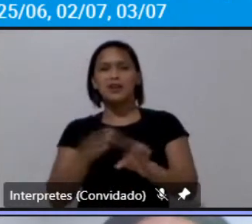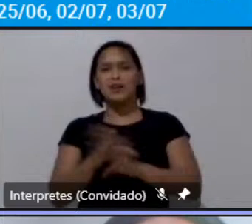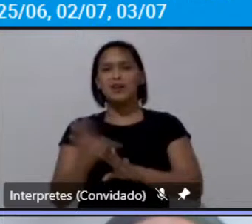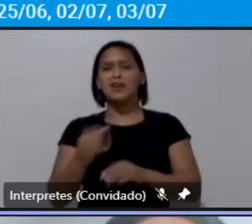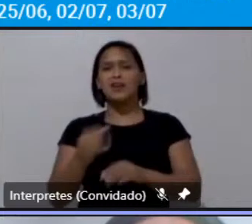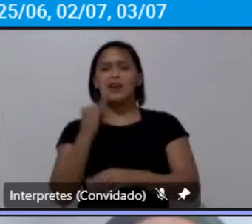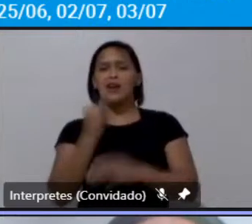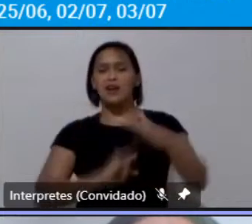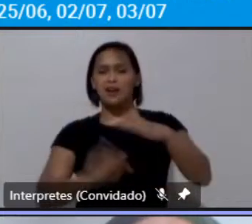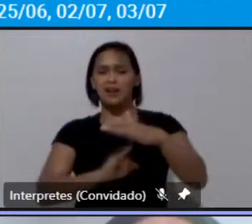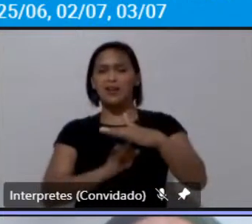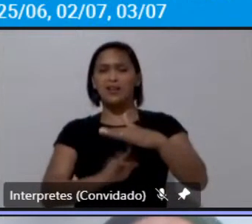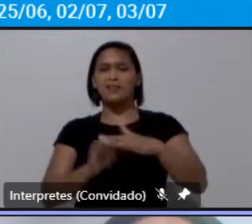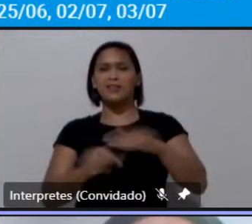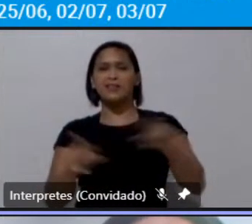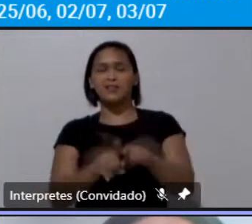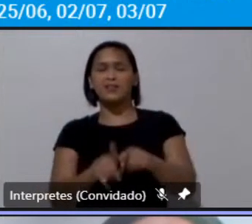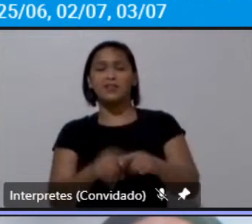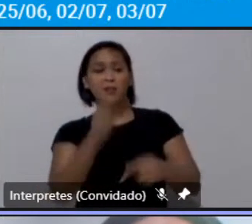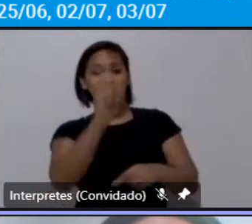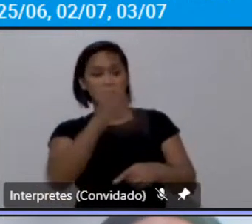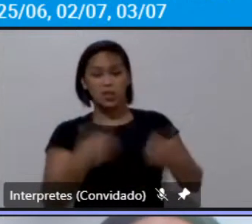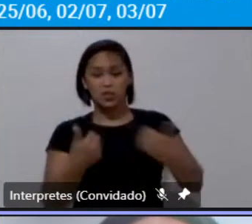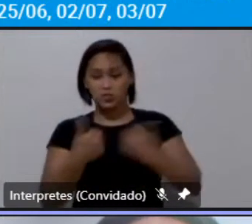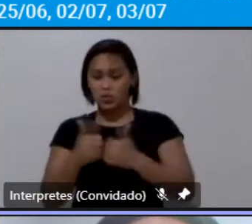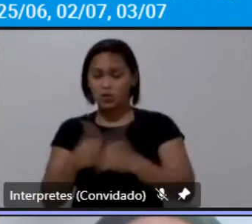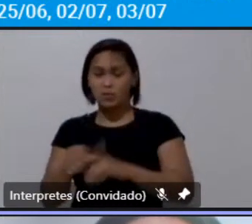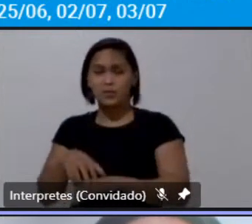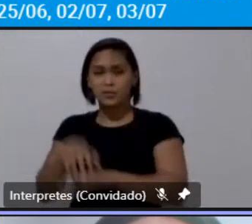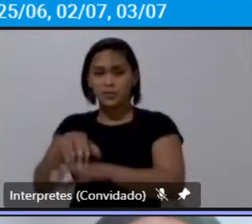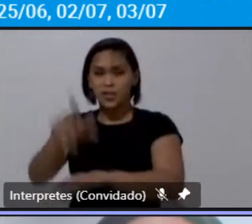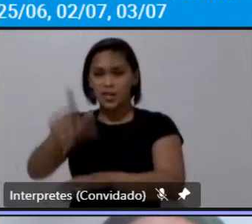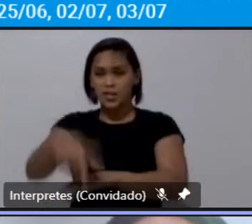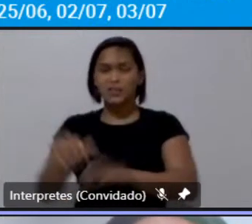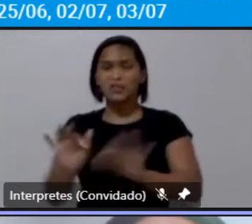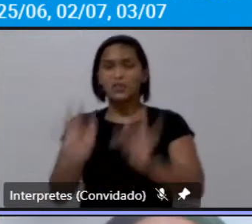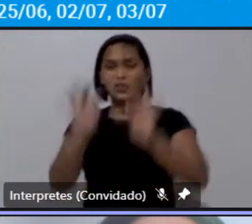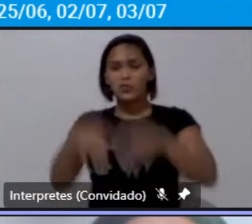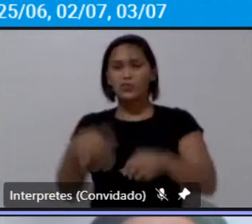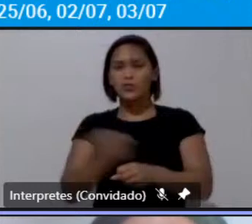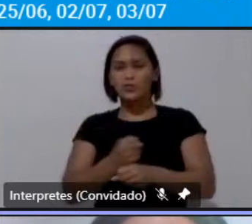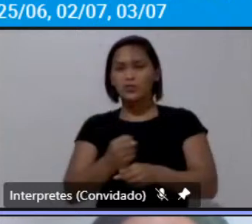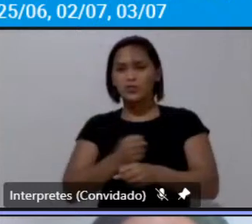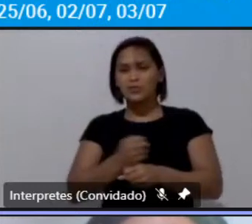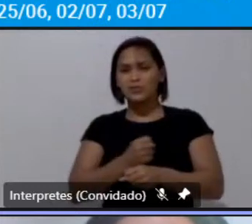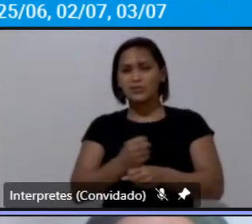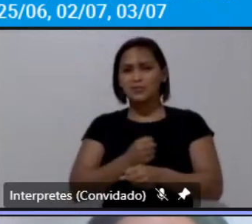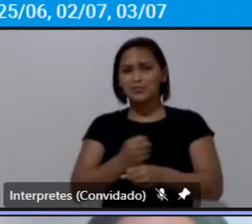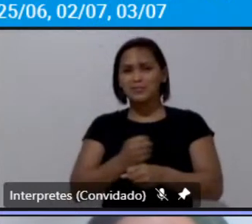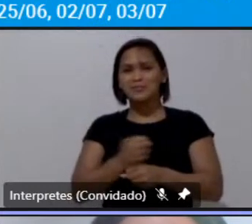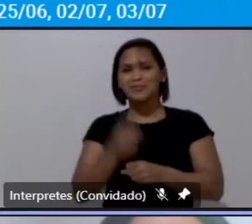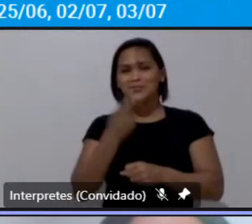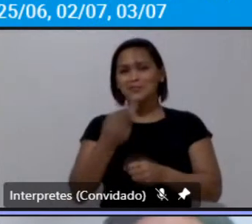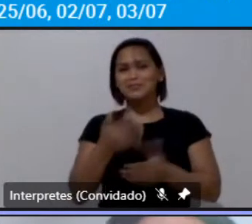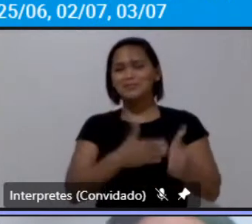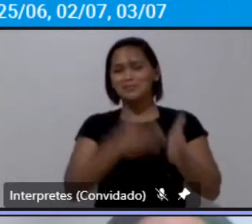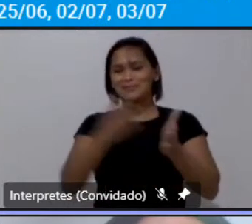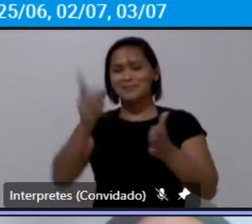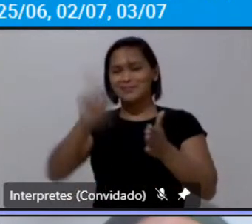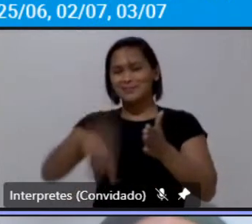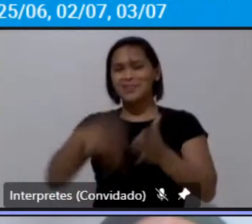automobilística né e isso nos últimos anos trouxe um impacto bastante